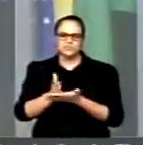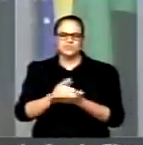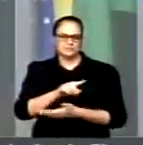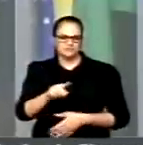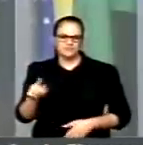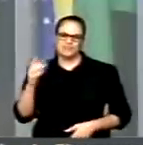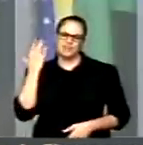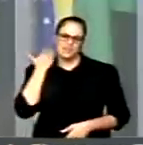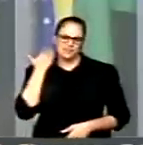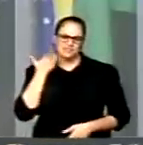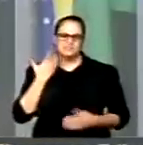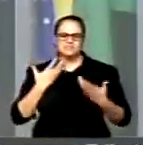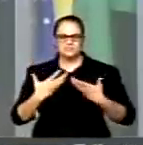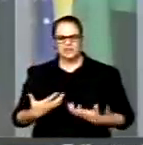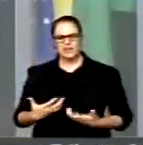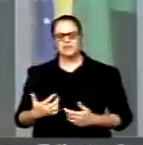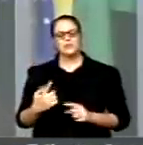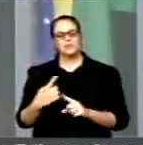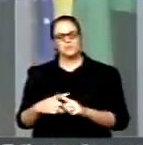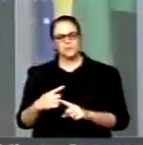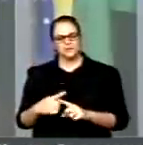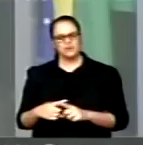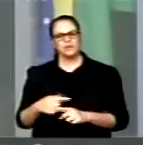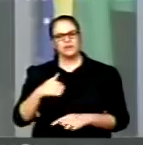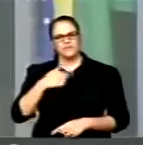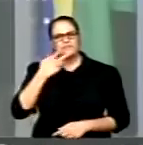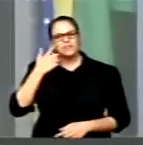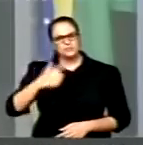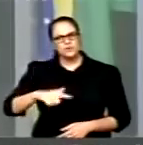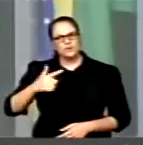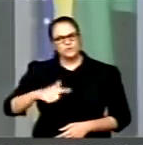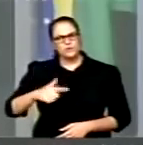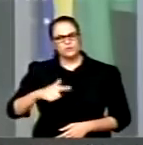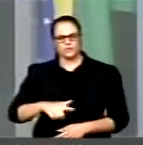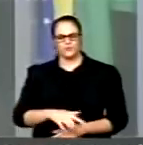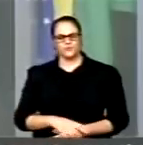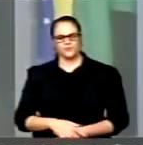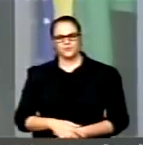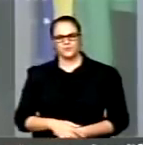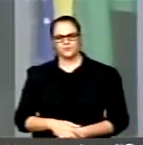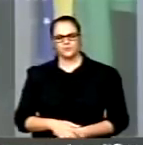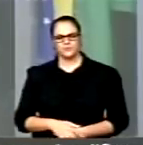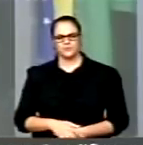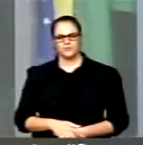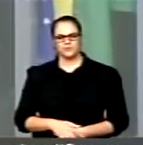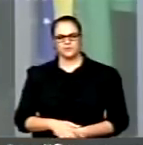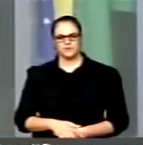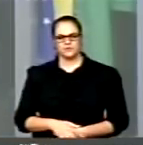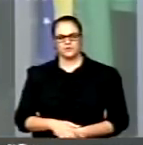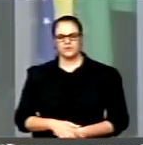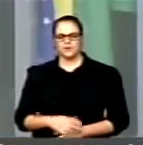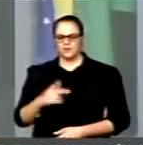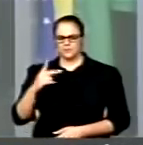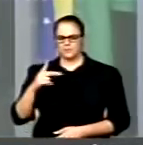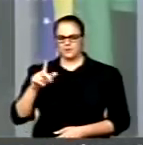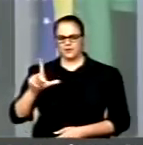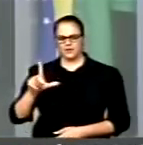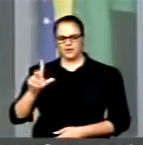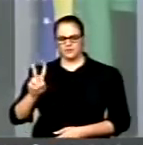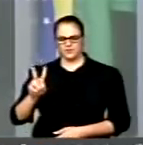que nós estamos aqui, ao aprovar esta matéria, esse PLV,